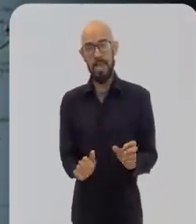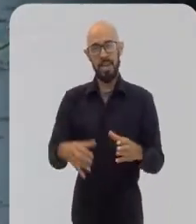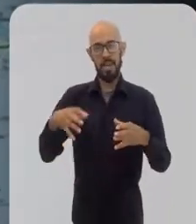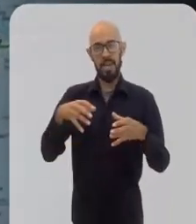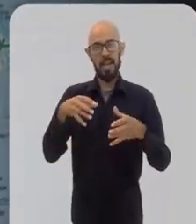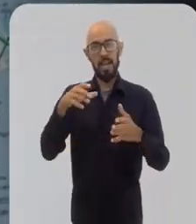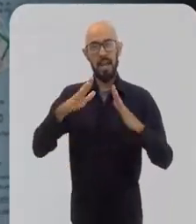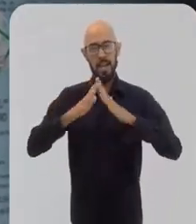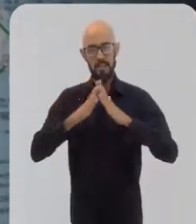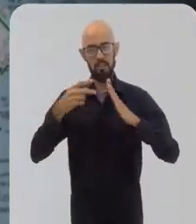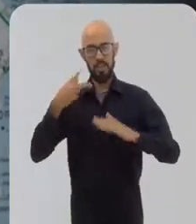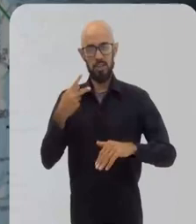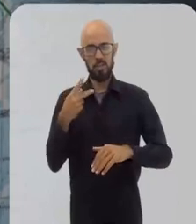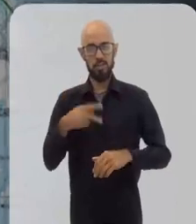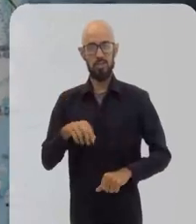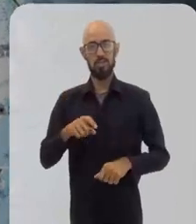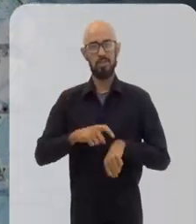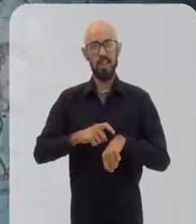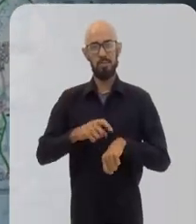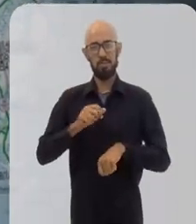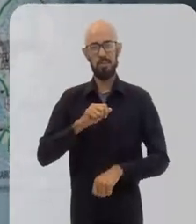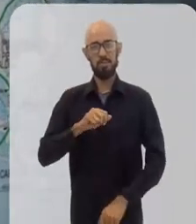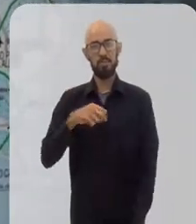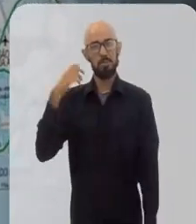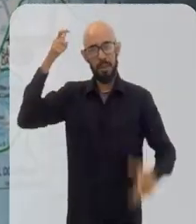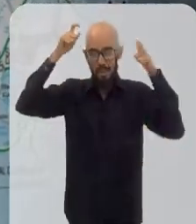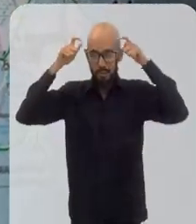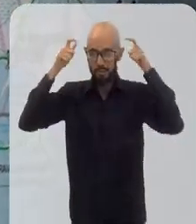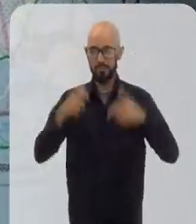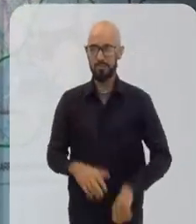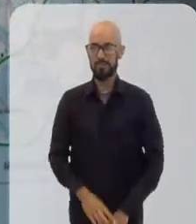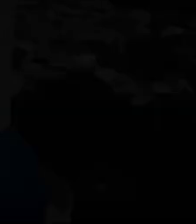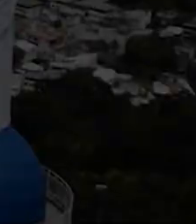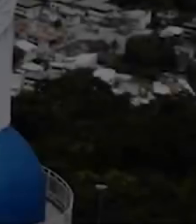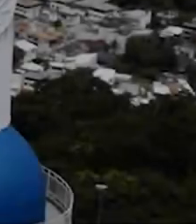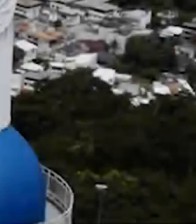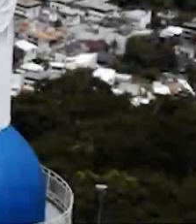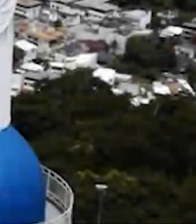Republicana ainda nos tempos do Império. Vem comigo!